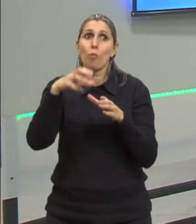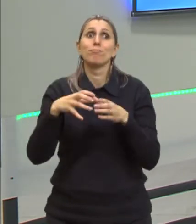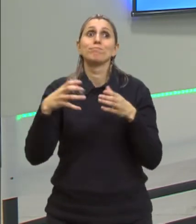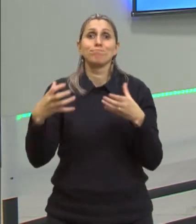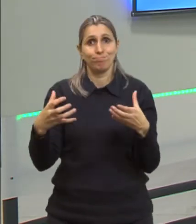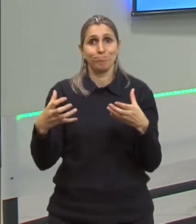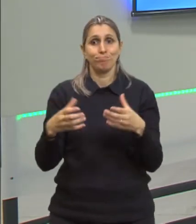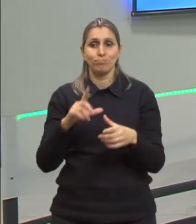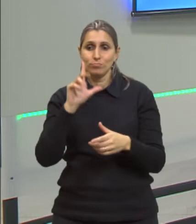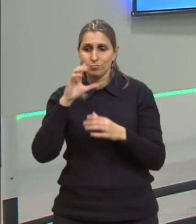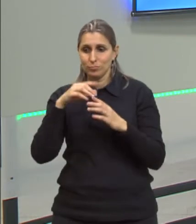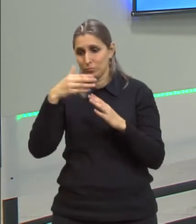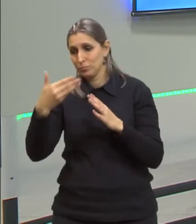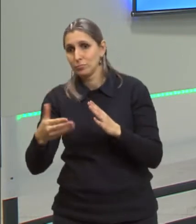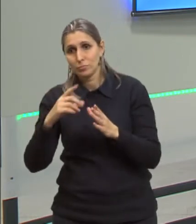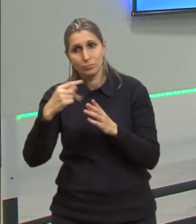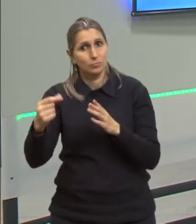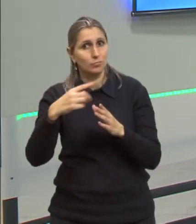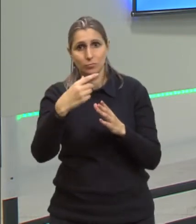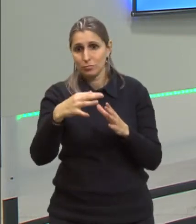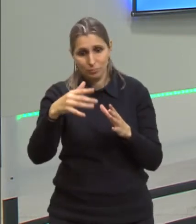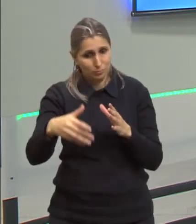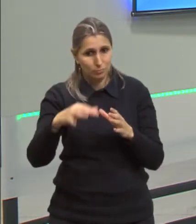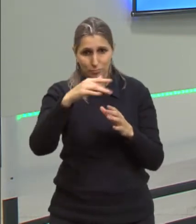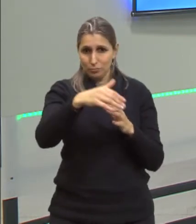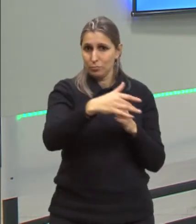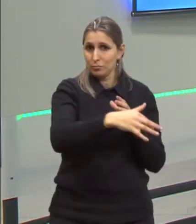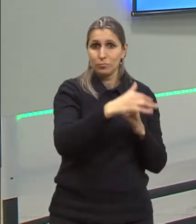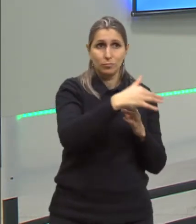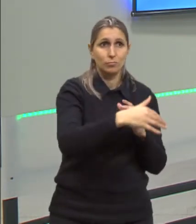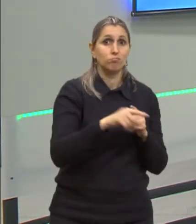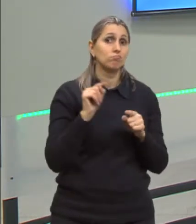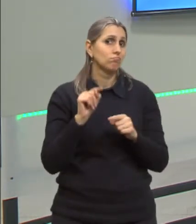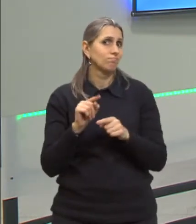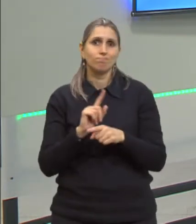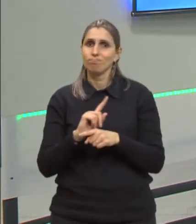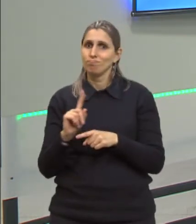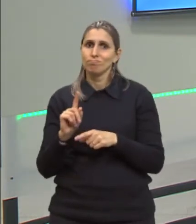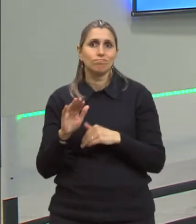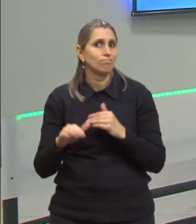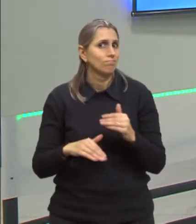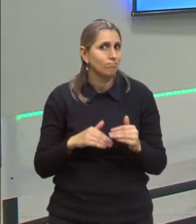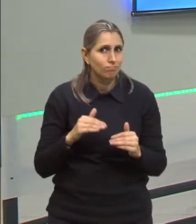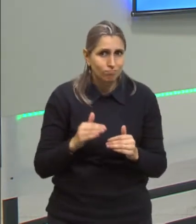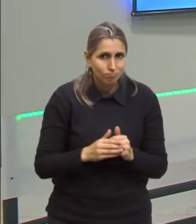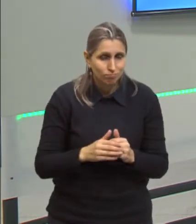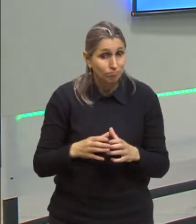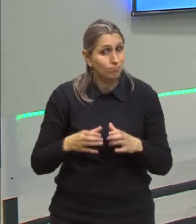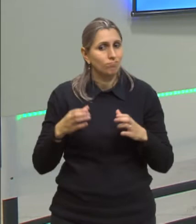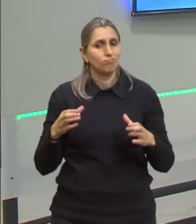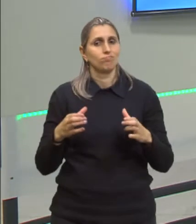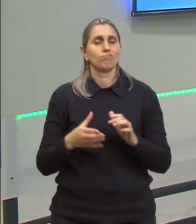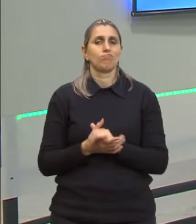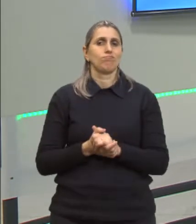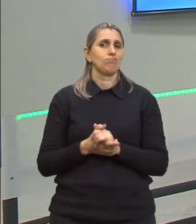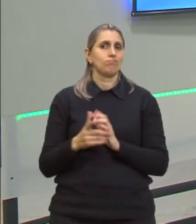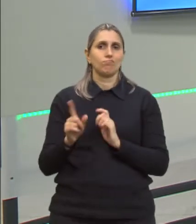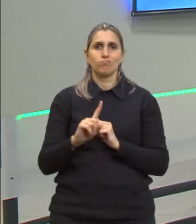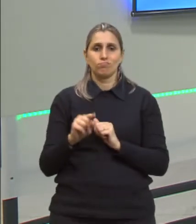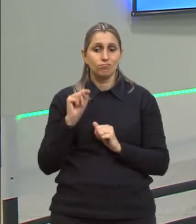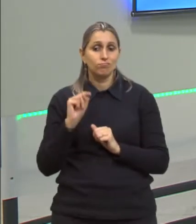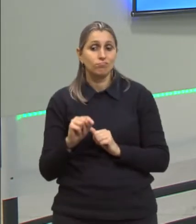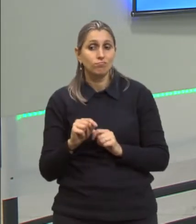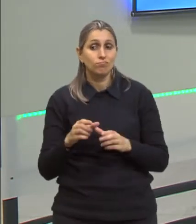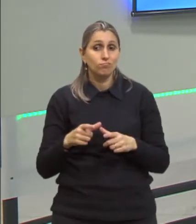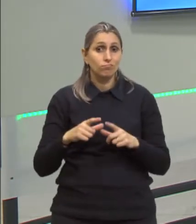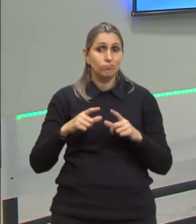água que caiu, que saiu, essa água, ela não é o total de dilatação. Essa é a